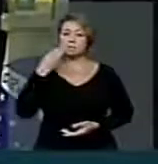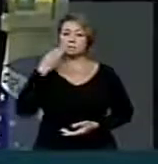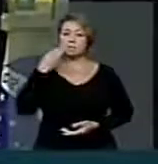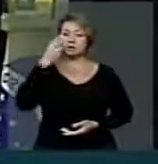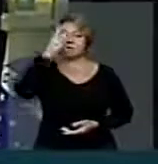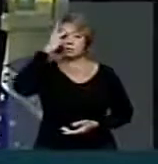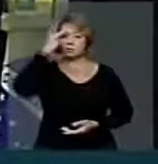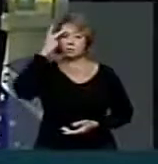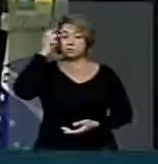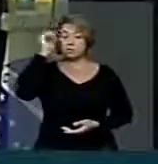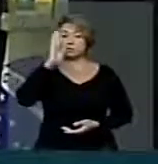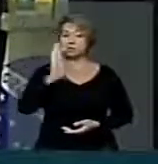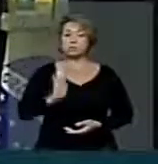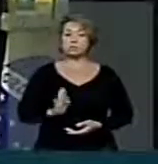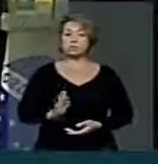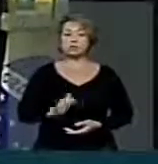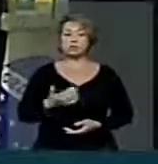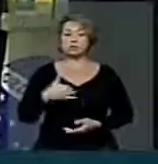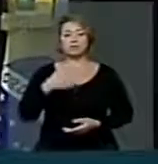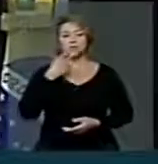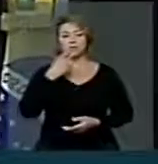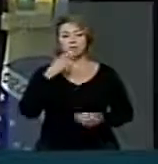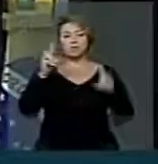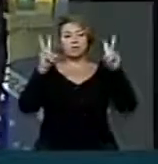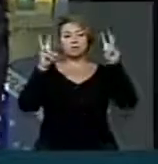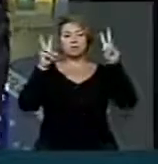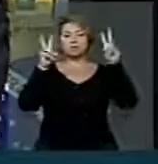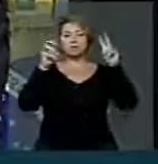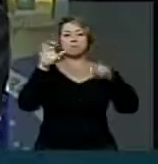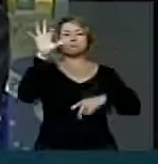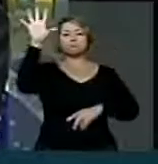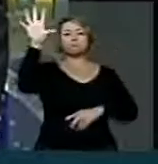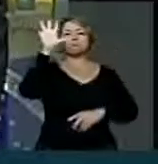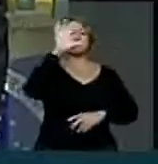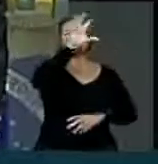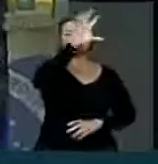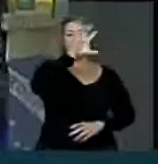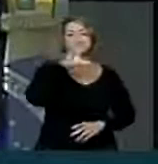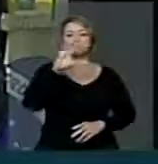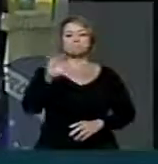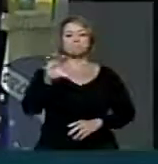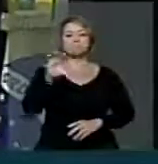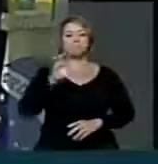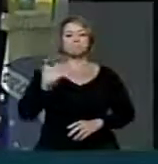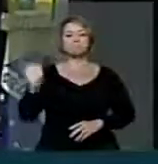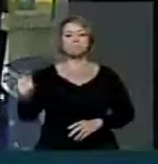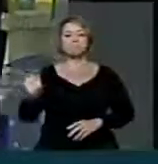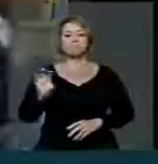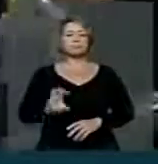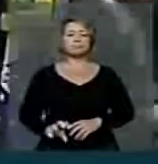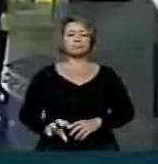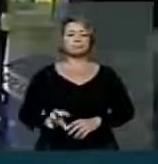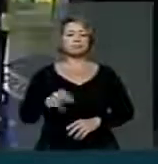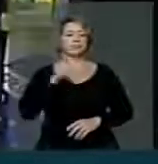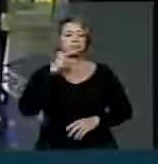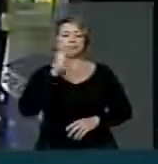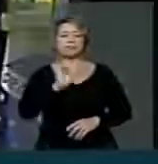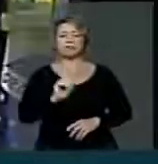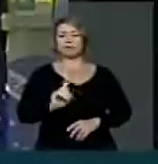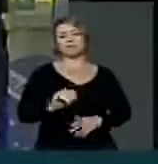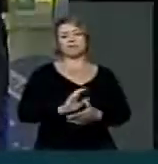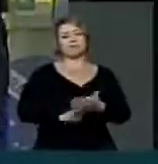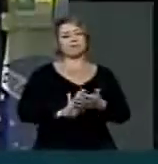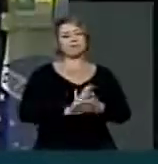há nesse tema região, não há o Nordeste, o Norte, o Centro